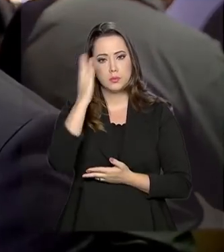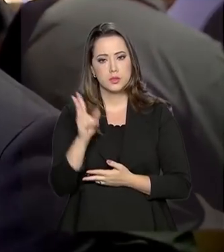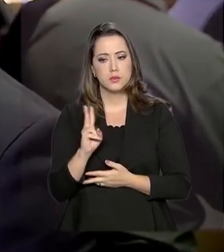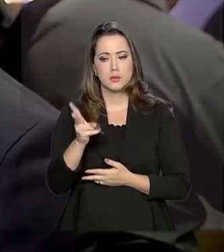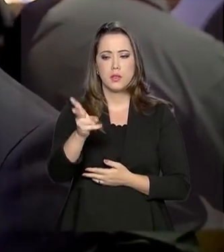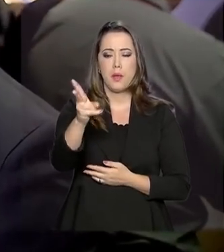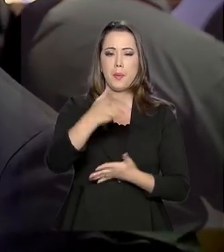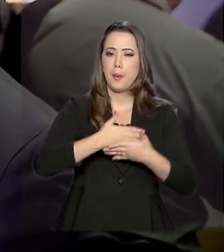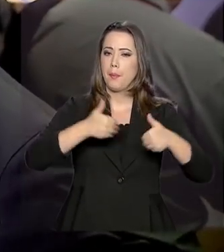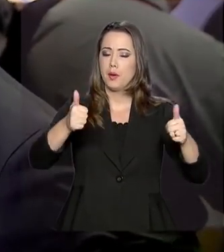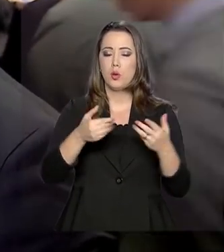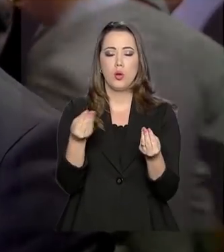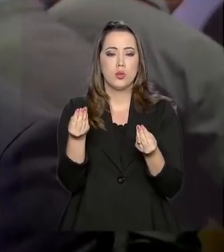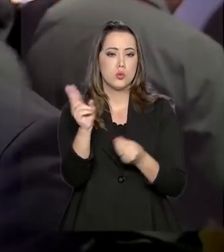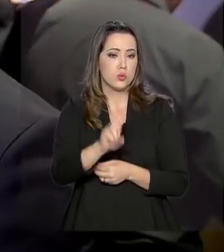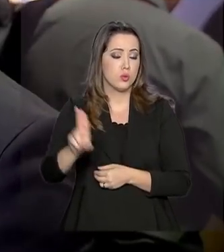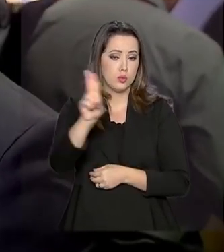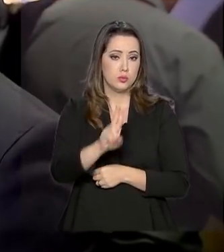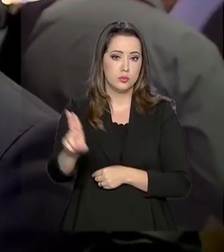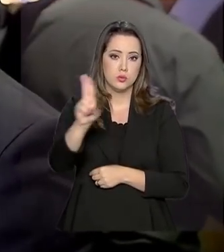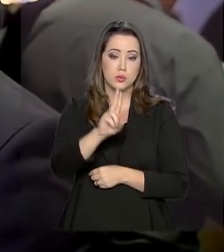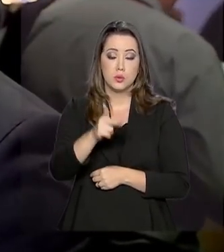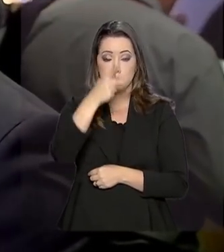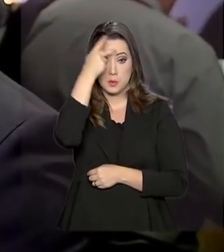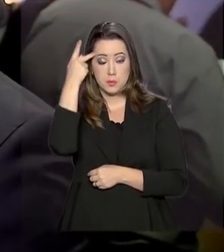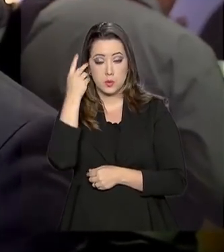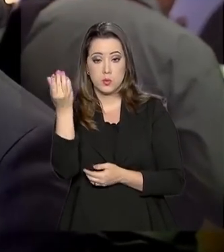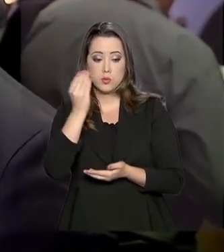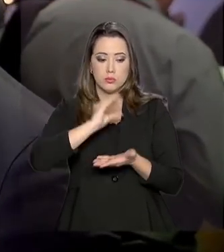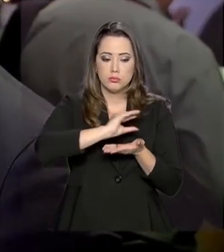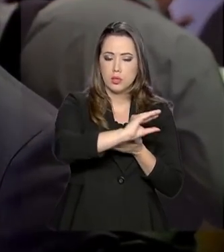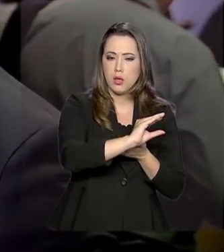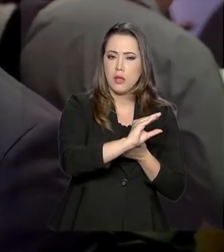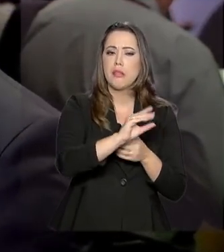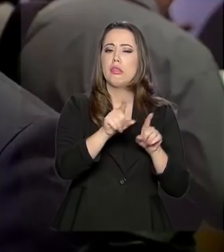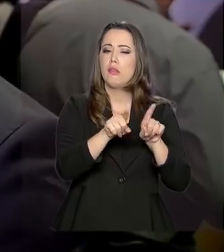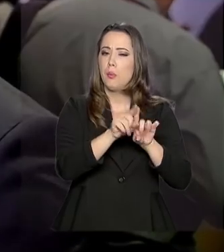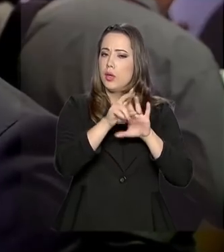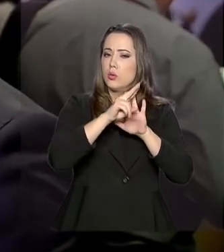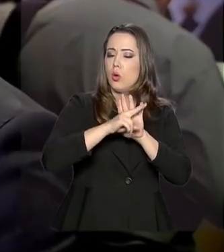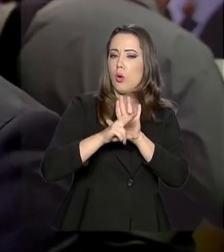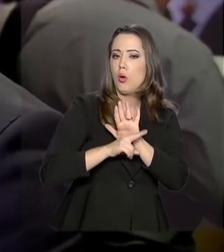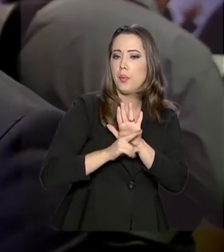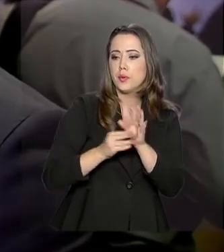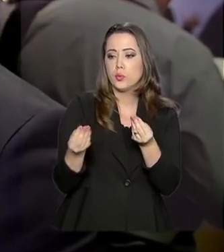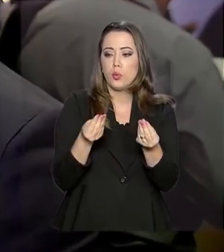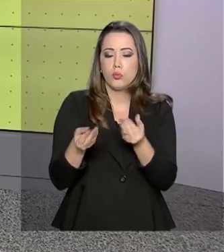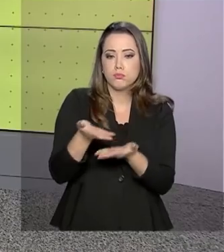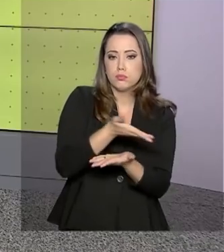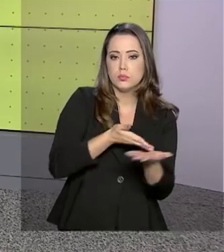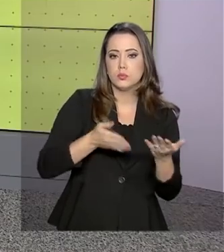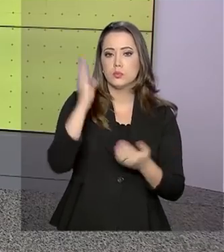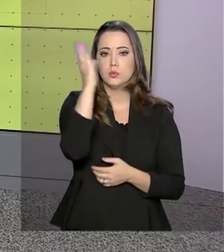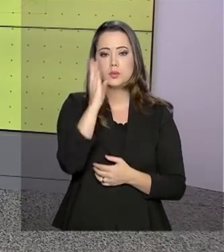países que têm as melhores práticas na atração, regulação e informação sobre o fluxo de investimentos.